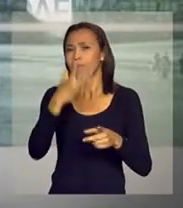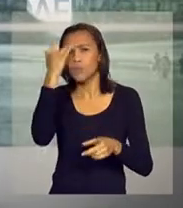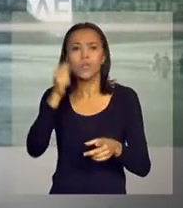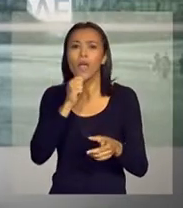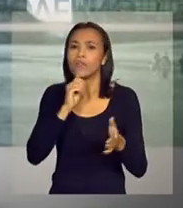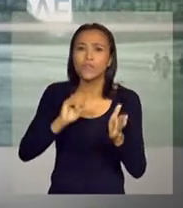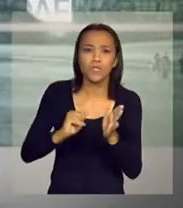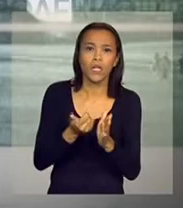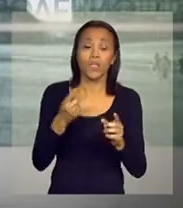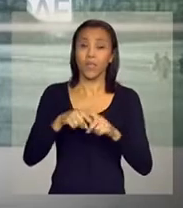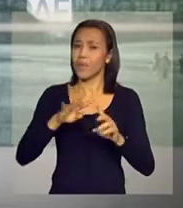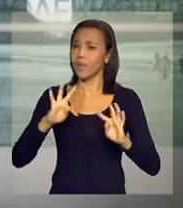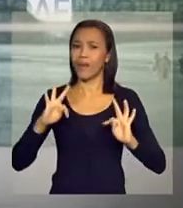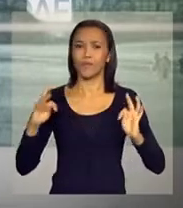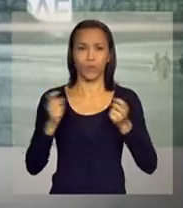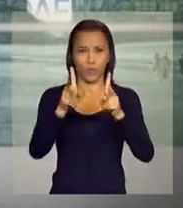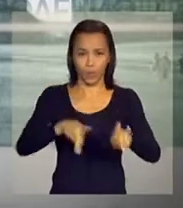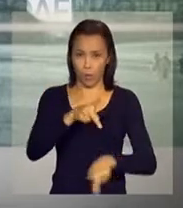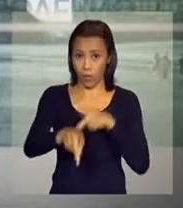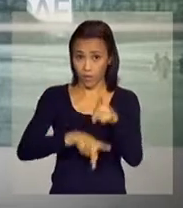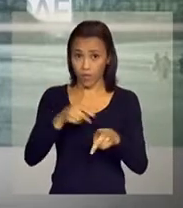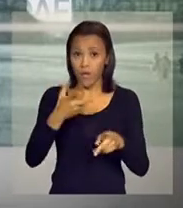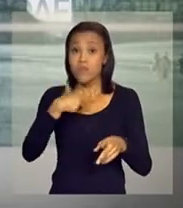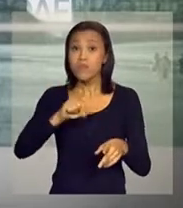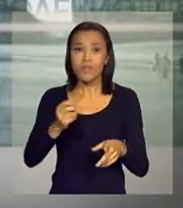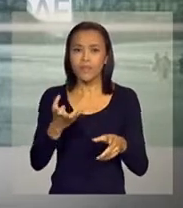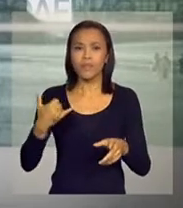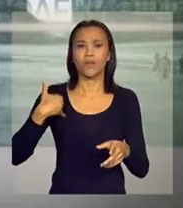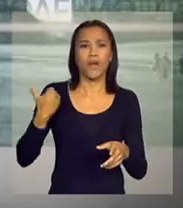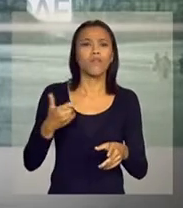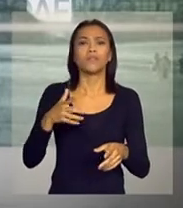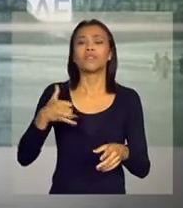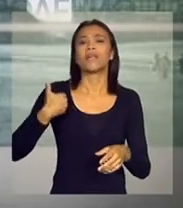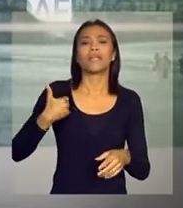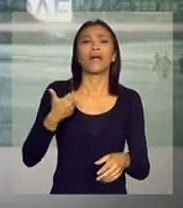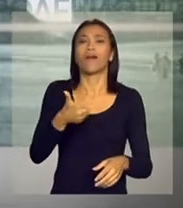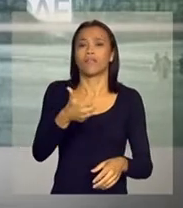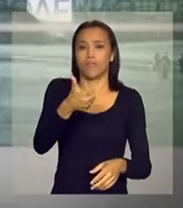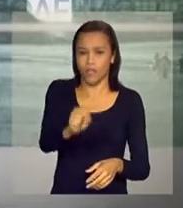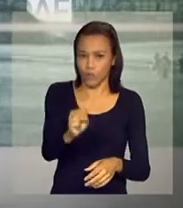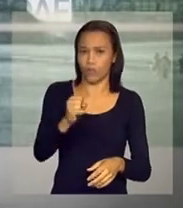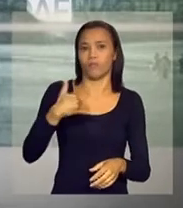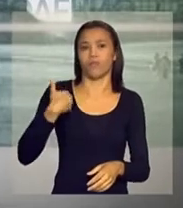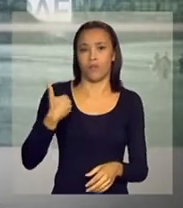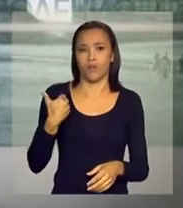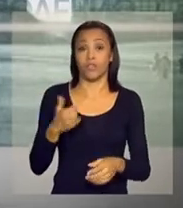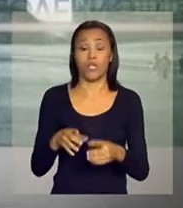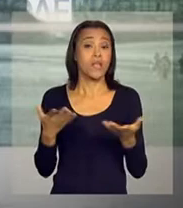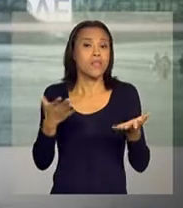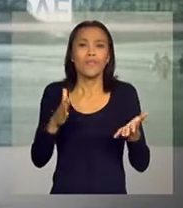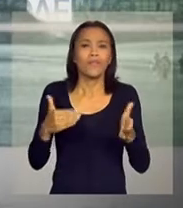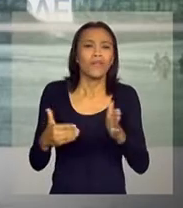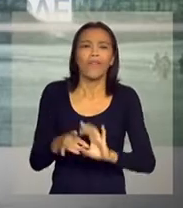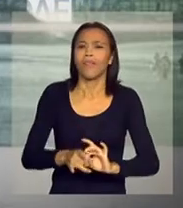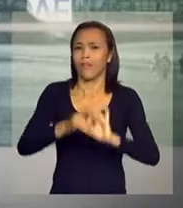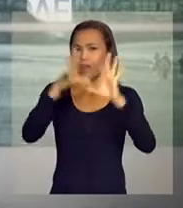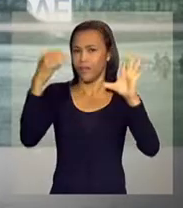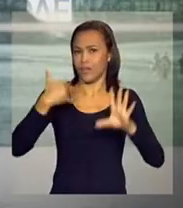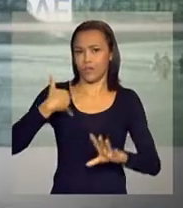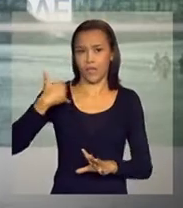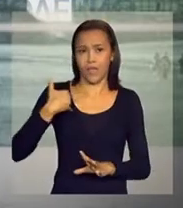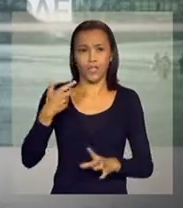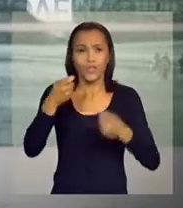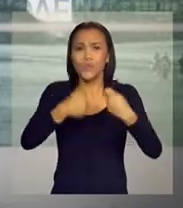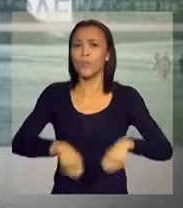turistas e a população em geral. Para se tornar um voluntário, é preciso ter, no mínimo, 18 anos de idade. Não há limite de idade